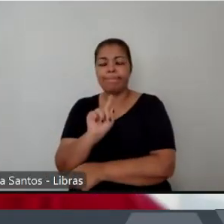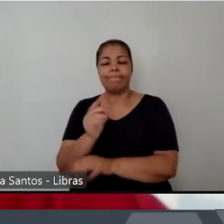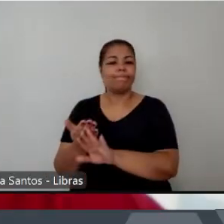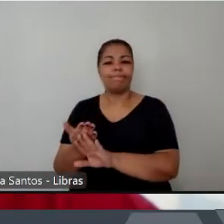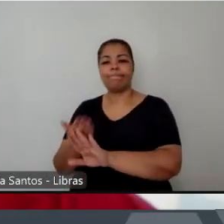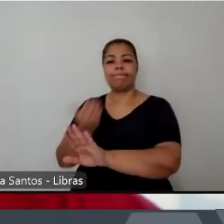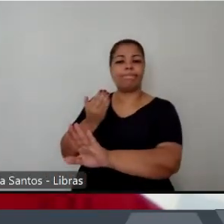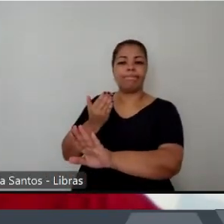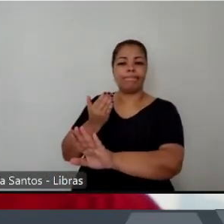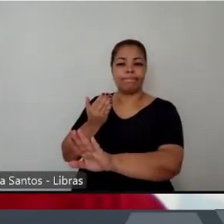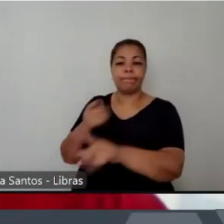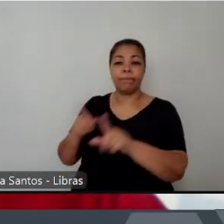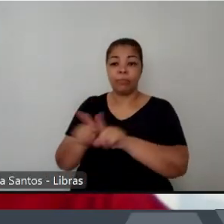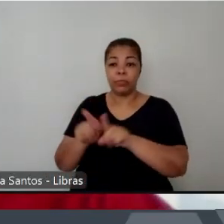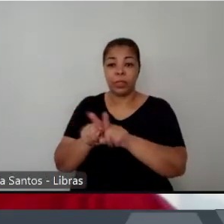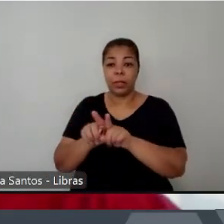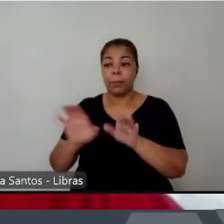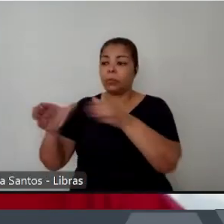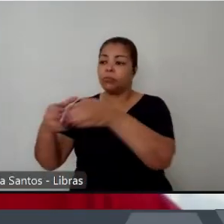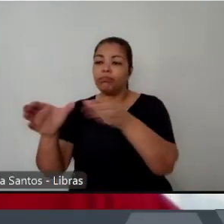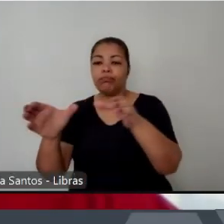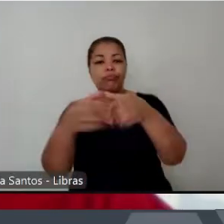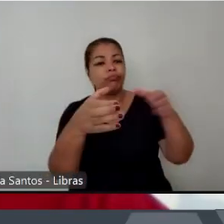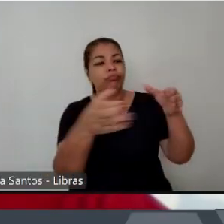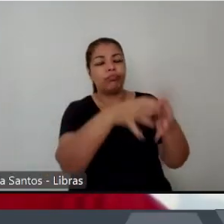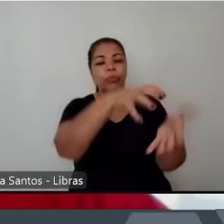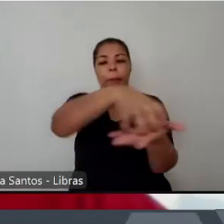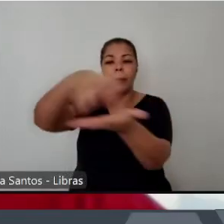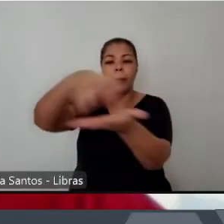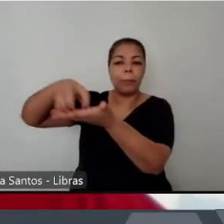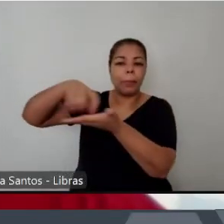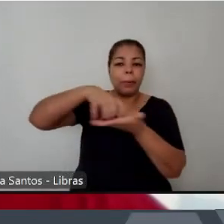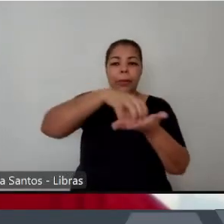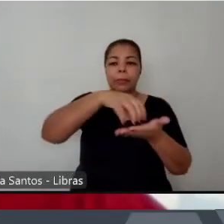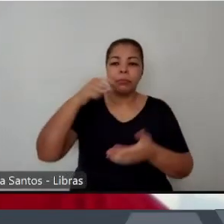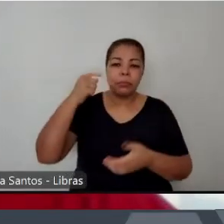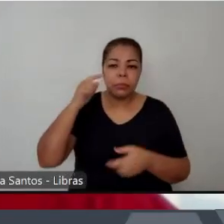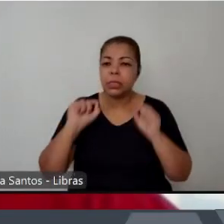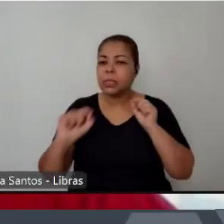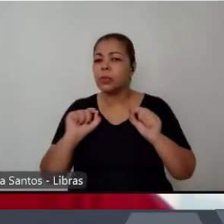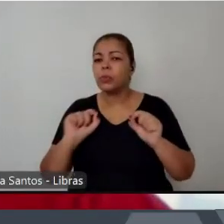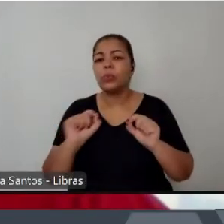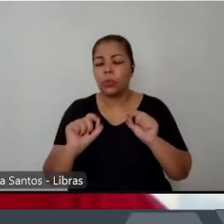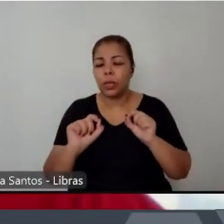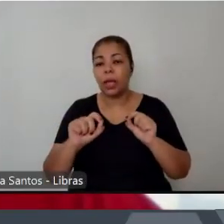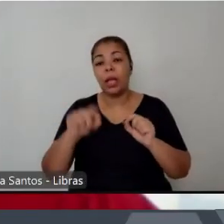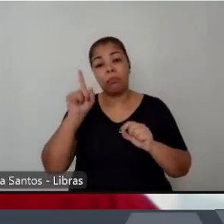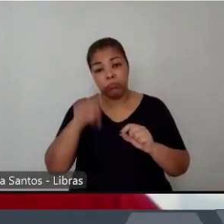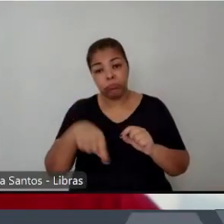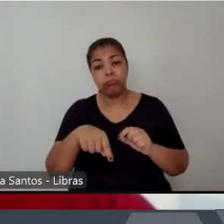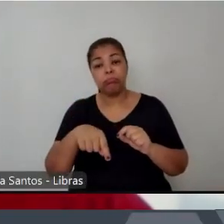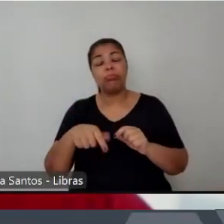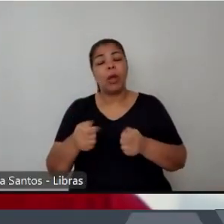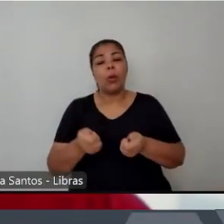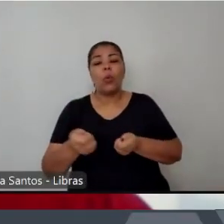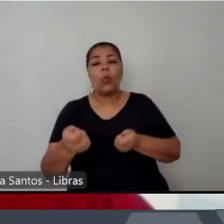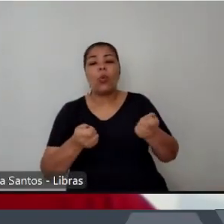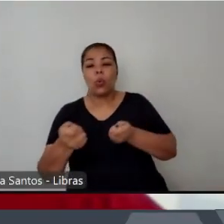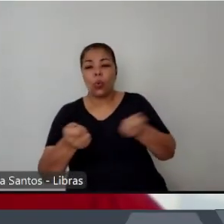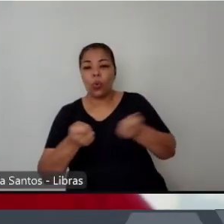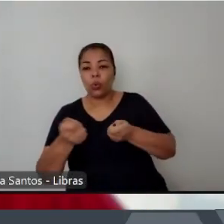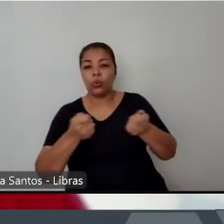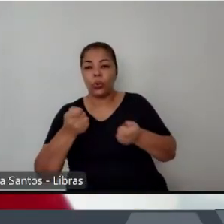as instituições passam a enxergar na violência como uma forma, como um instrumento de produção de controle e de produção de ordem.